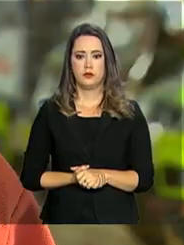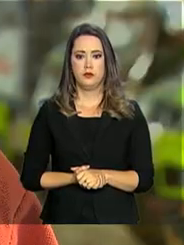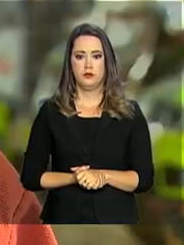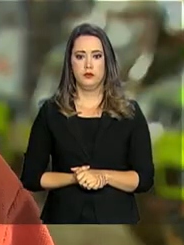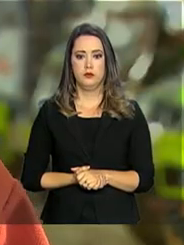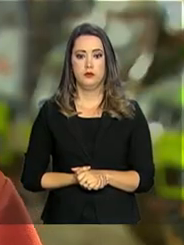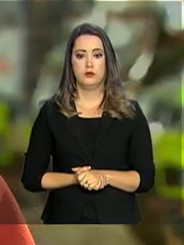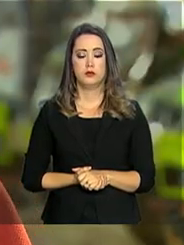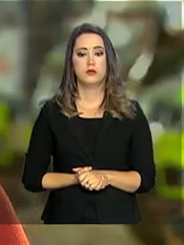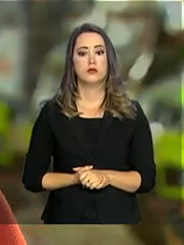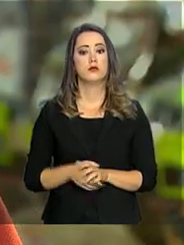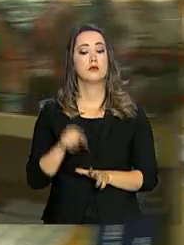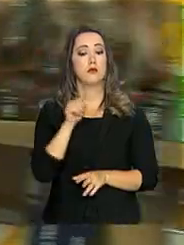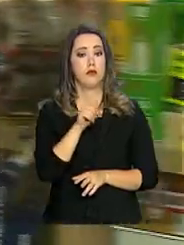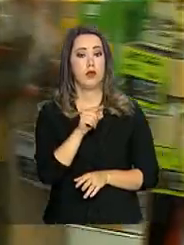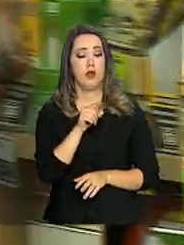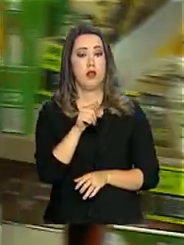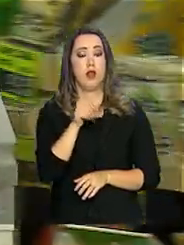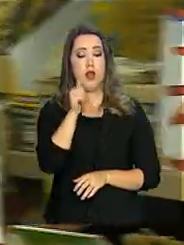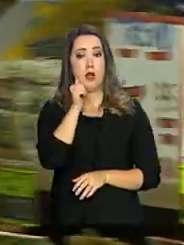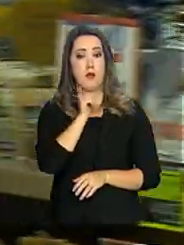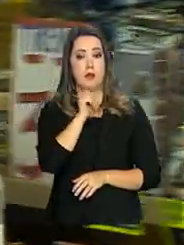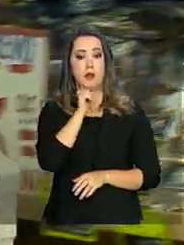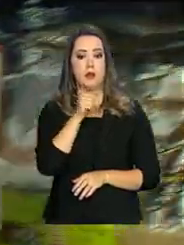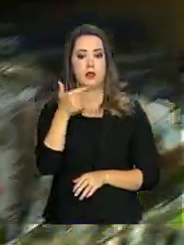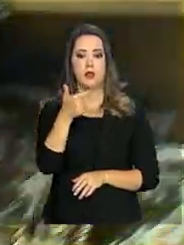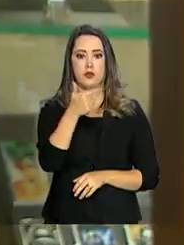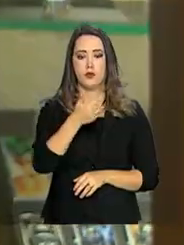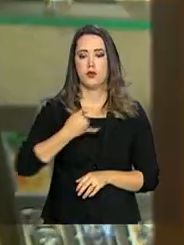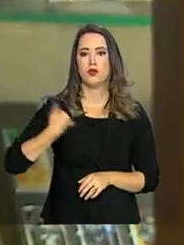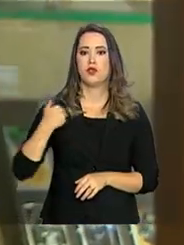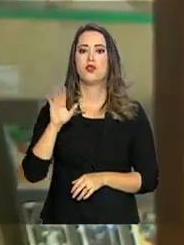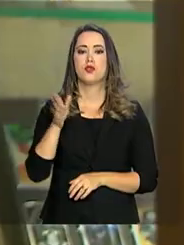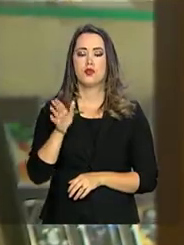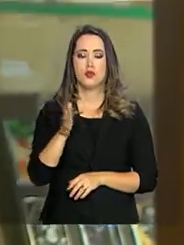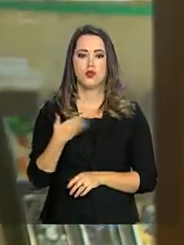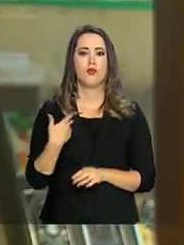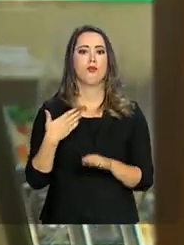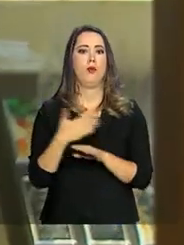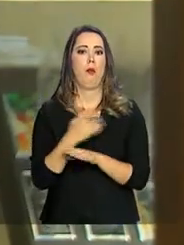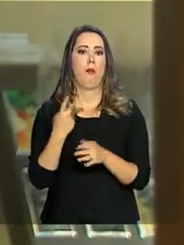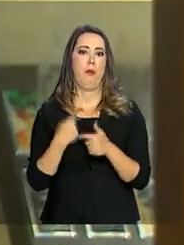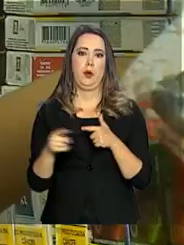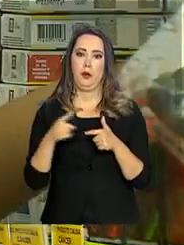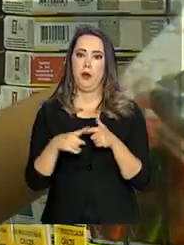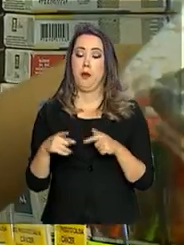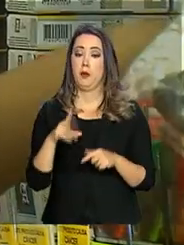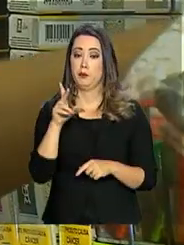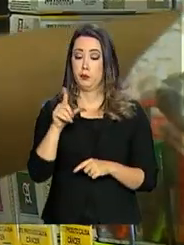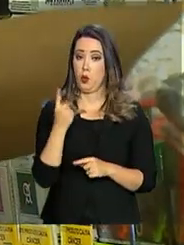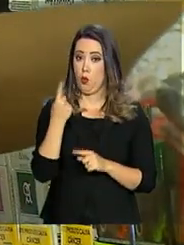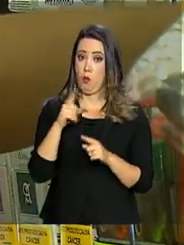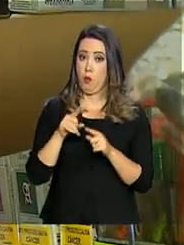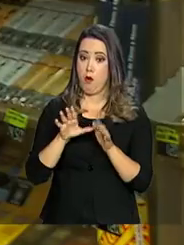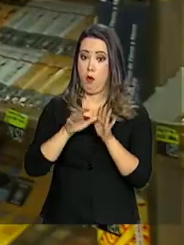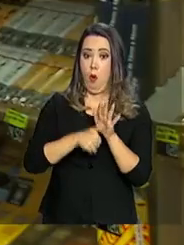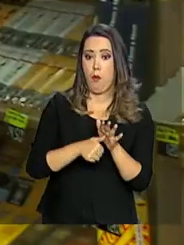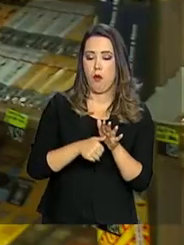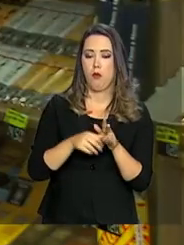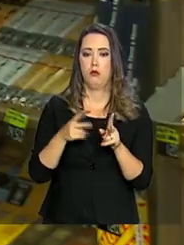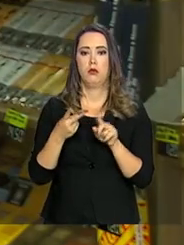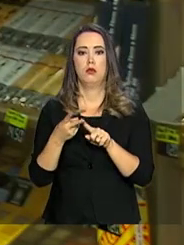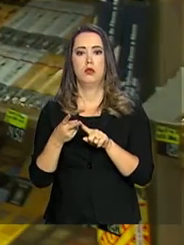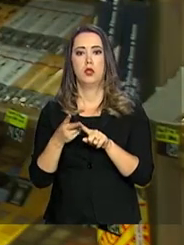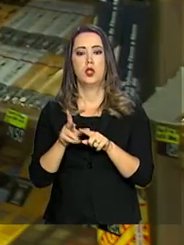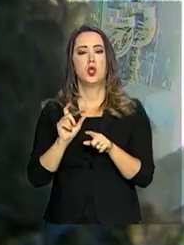Beatriz, de 22 anos, já passou por duas situações em que a própria vida esteve em perigo. Uma tentativa de assalto e